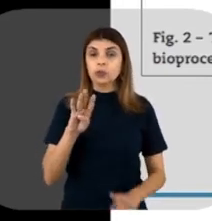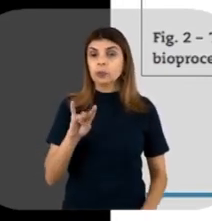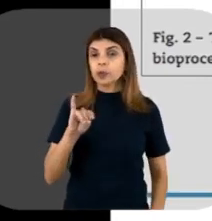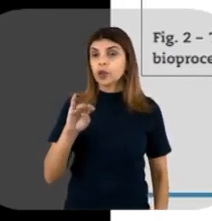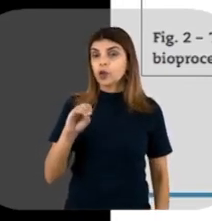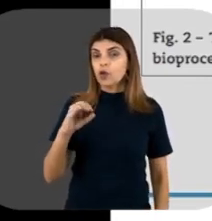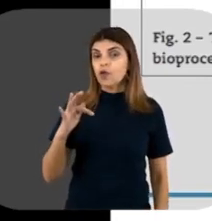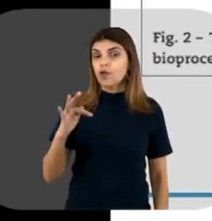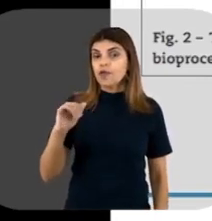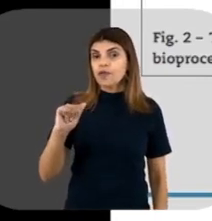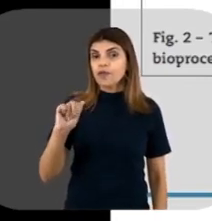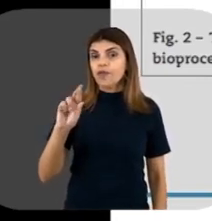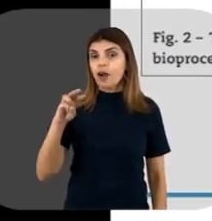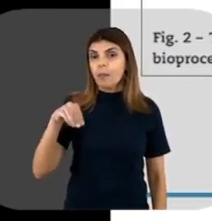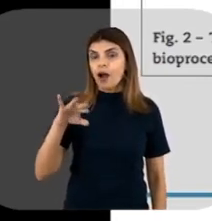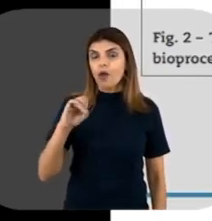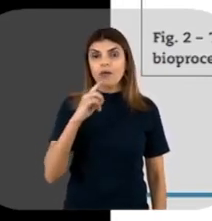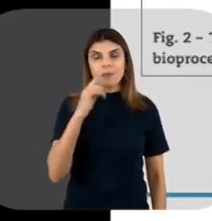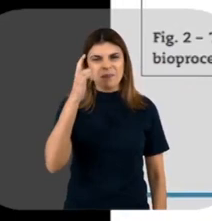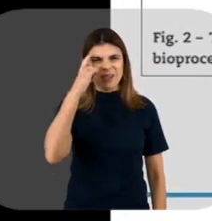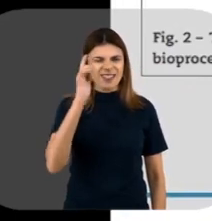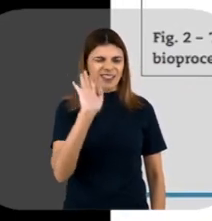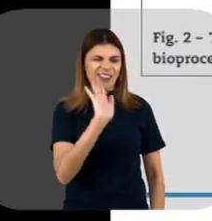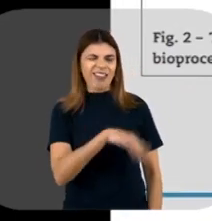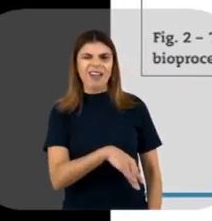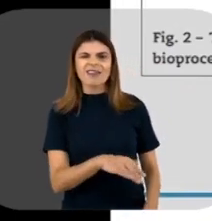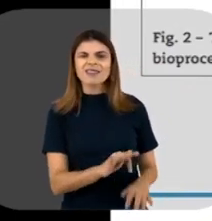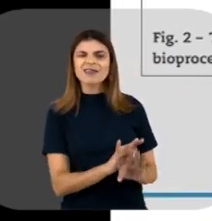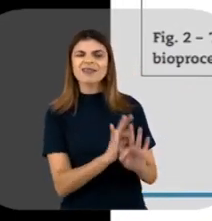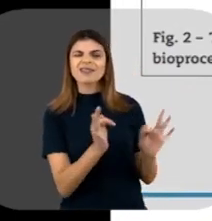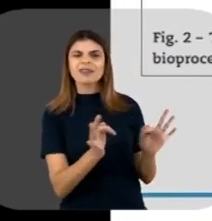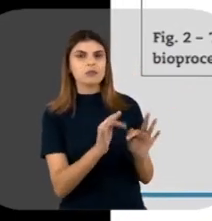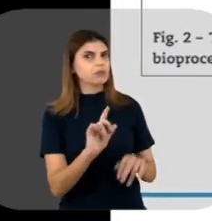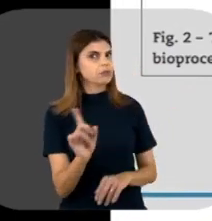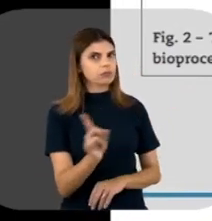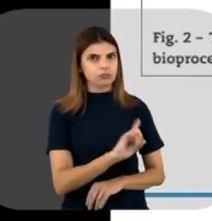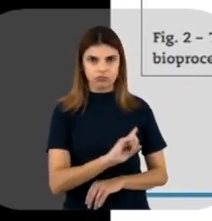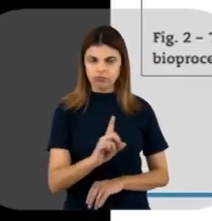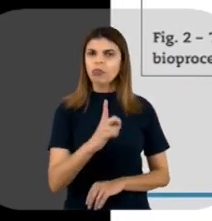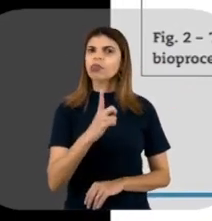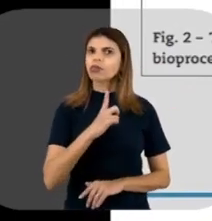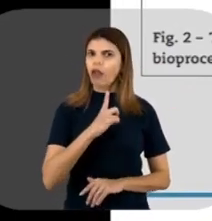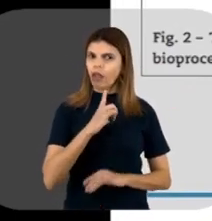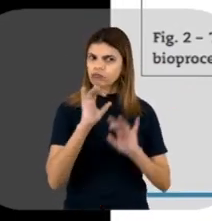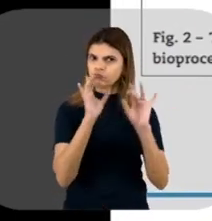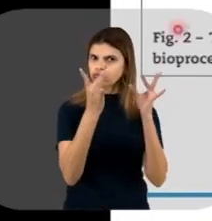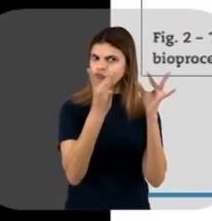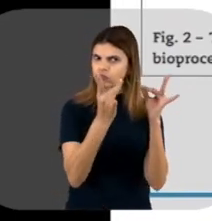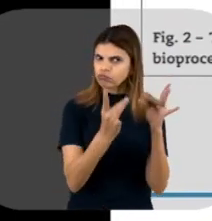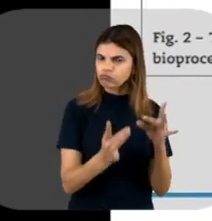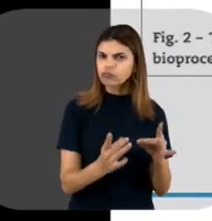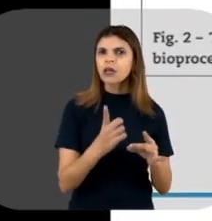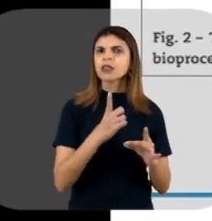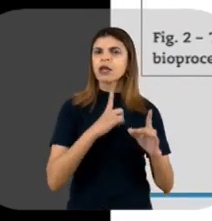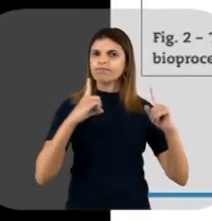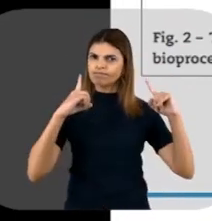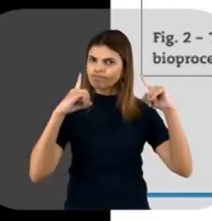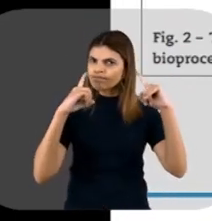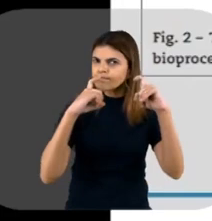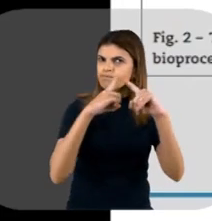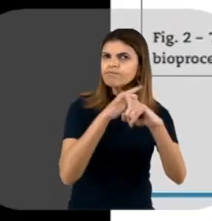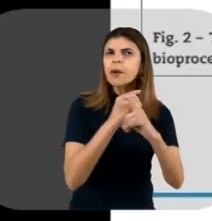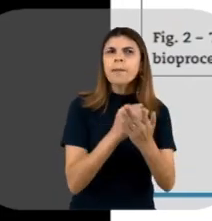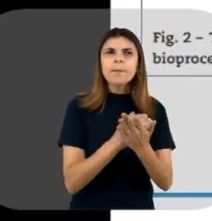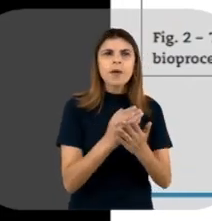que não é um processo tão simples quanto a gente imagina, né? Então, a gente tem a partir